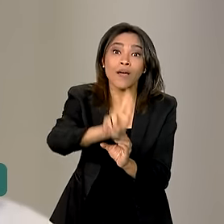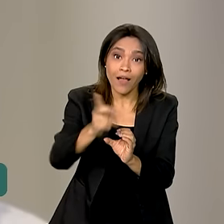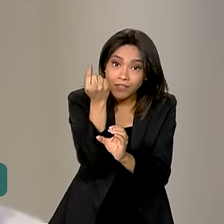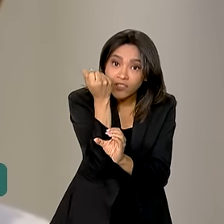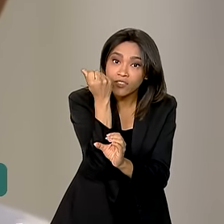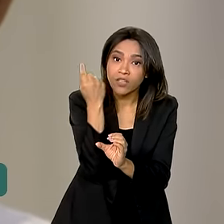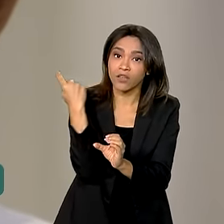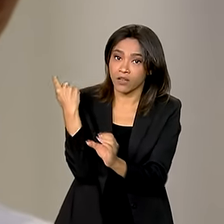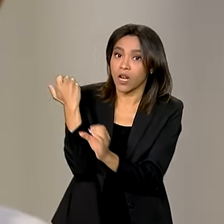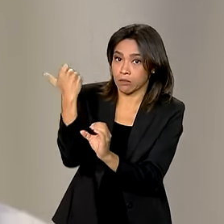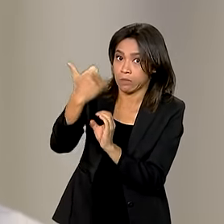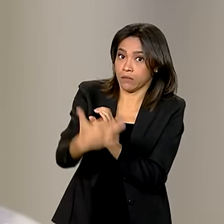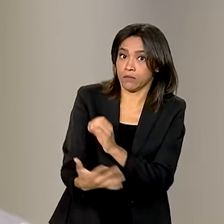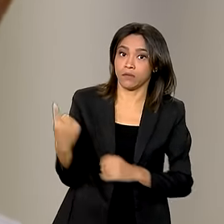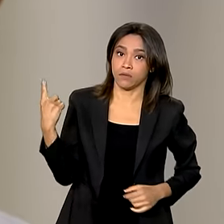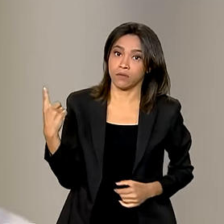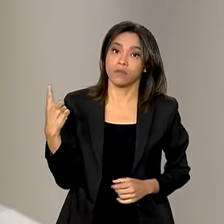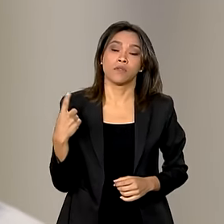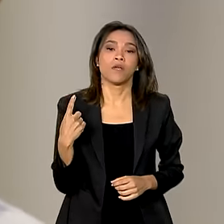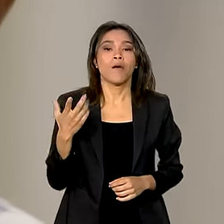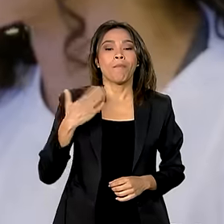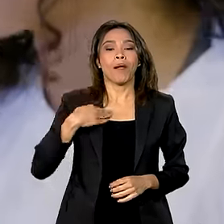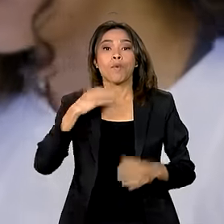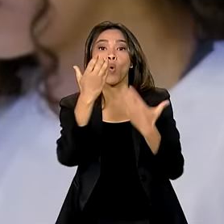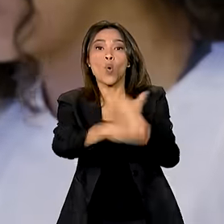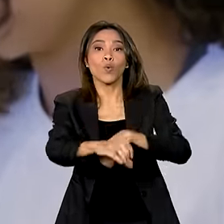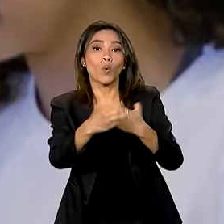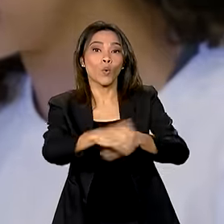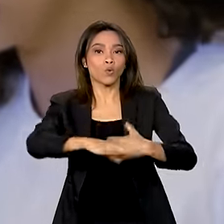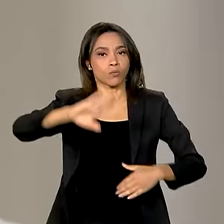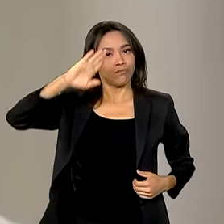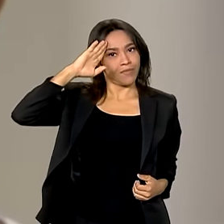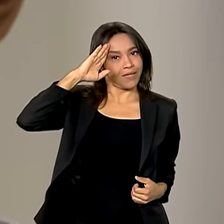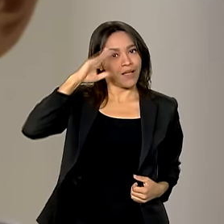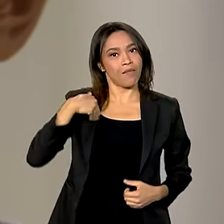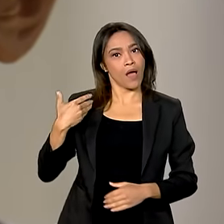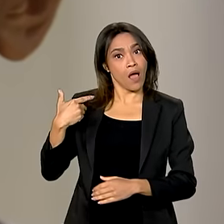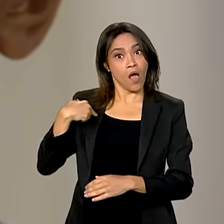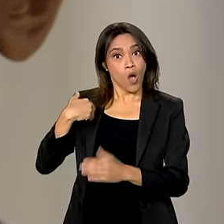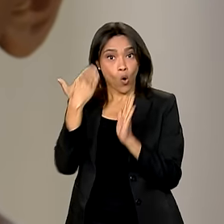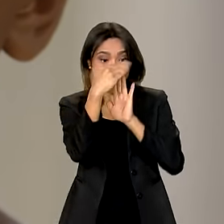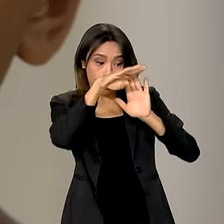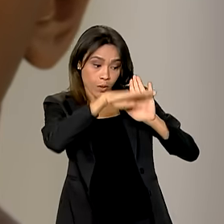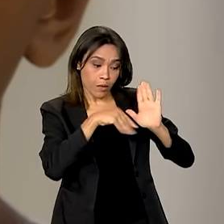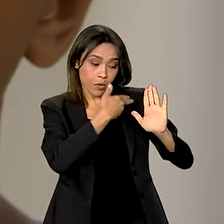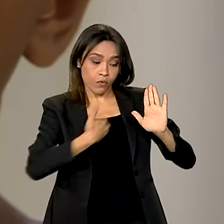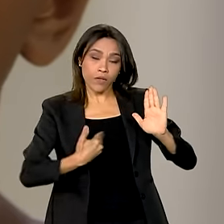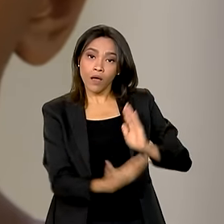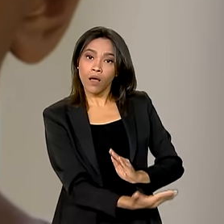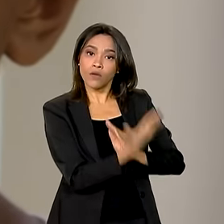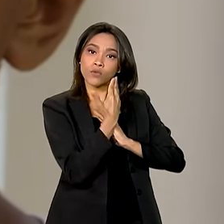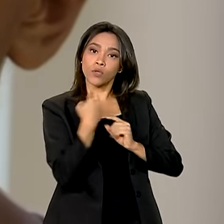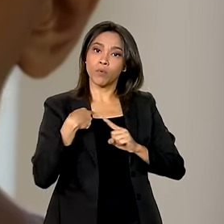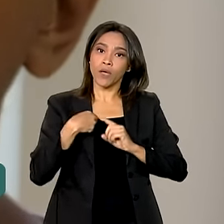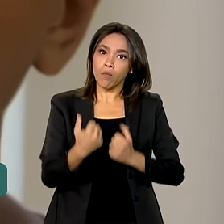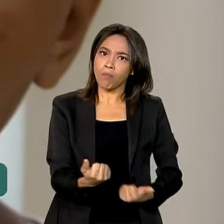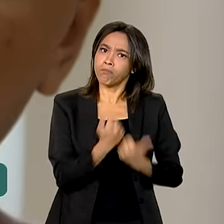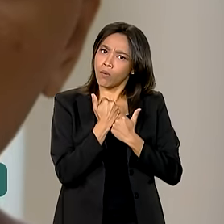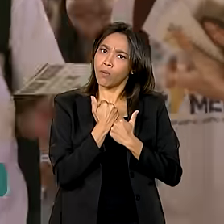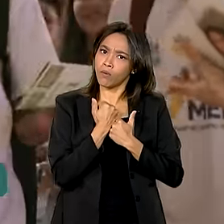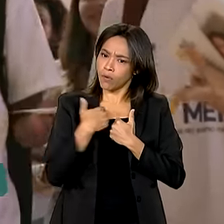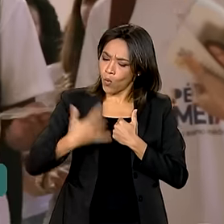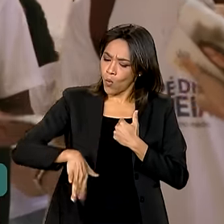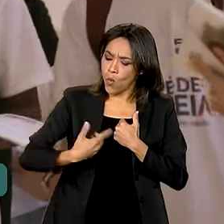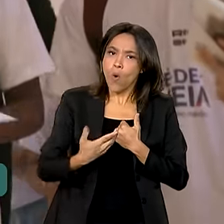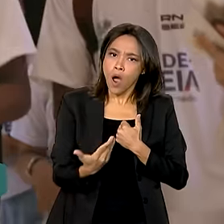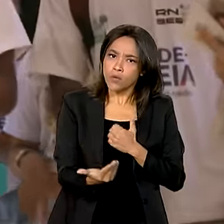fazer o meu concurso militar. Ajuda muito o programa porque ele dá um auxílio, mesmo que seja pequeno, mas ele ajuda